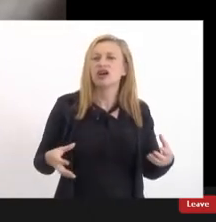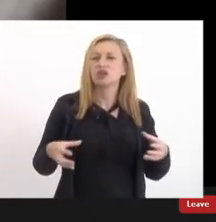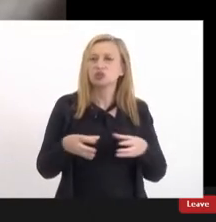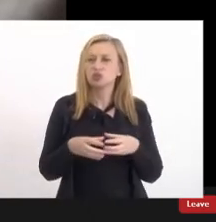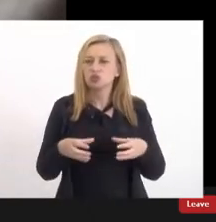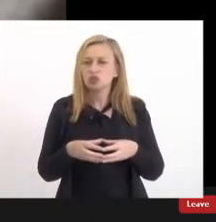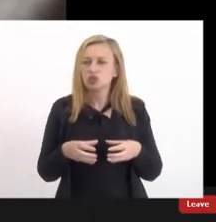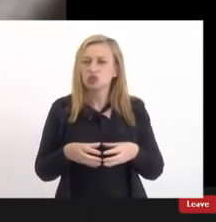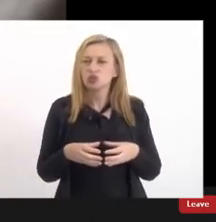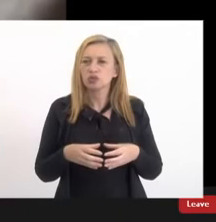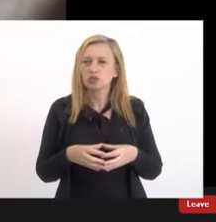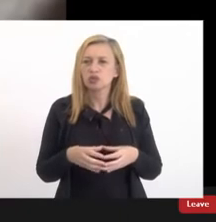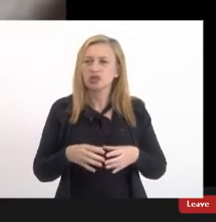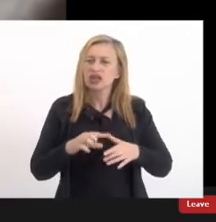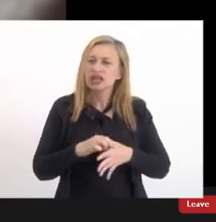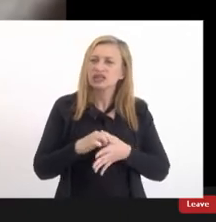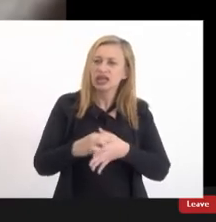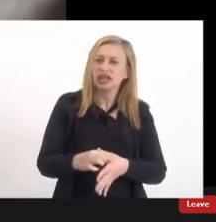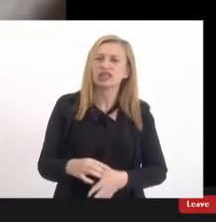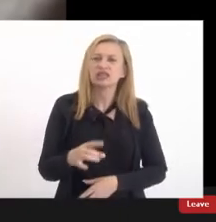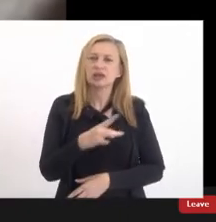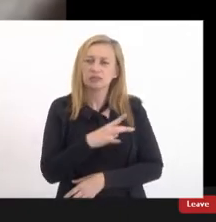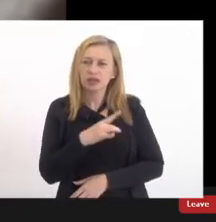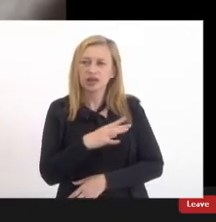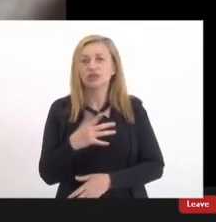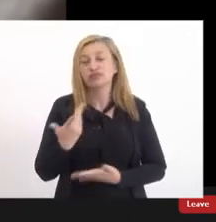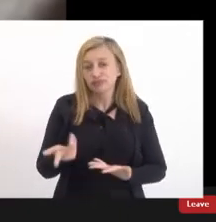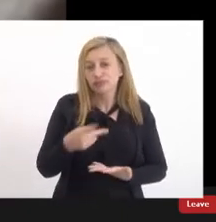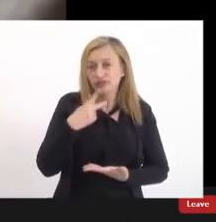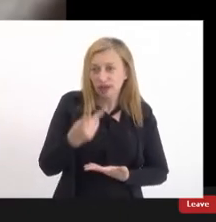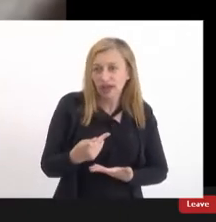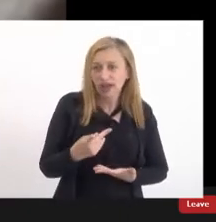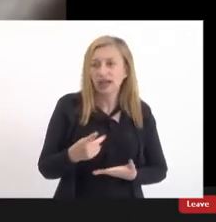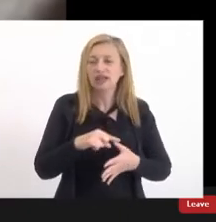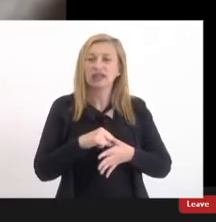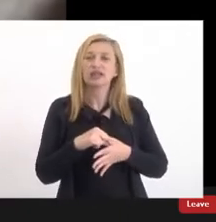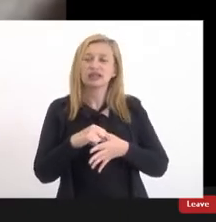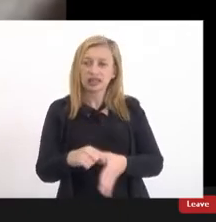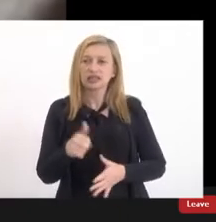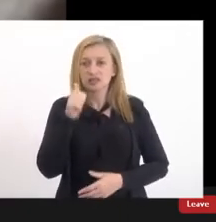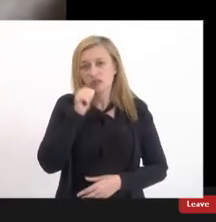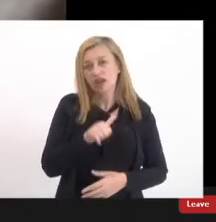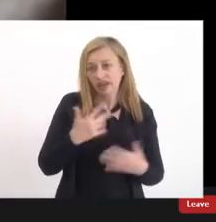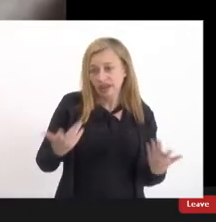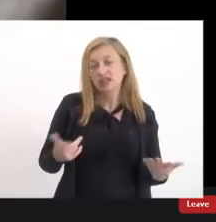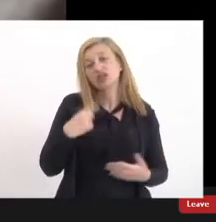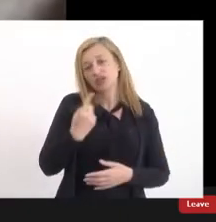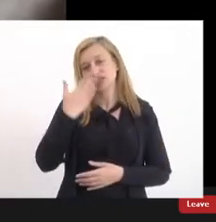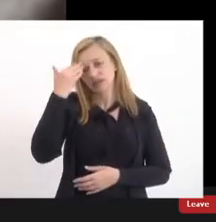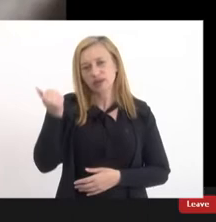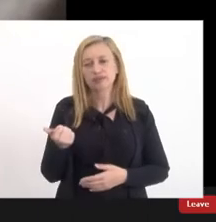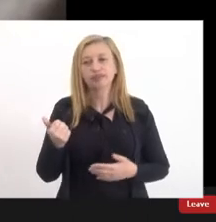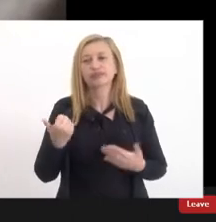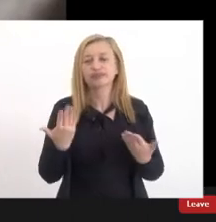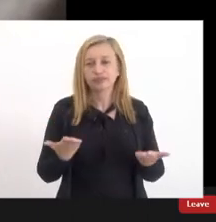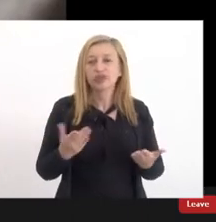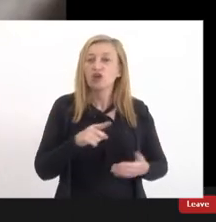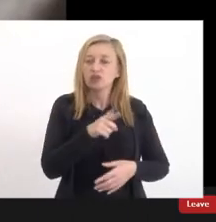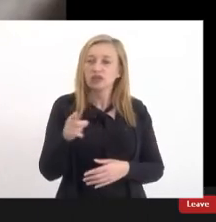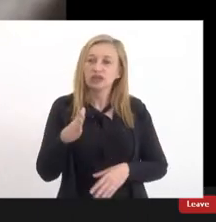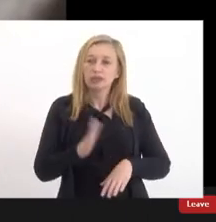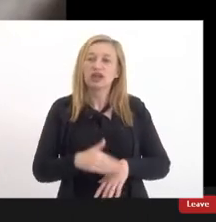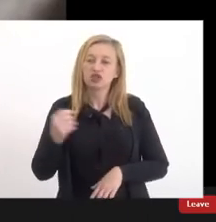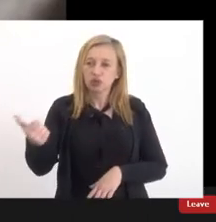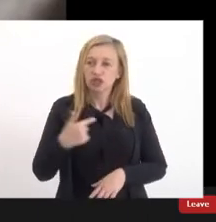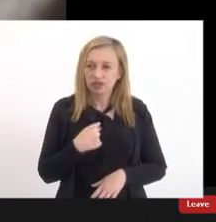onde lideranças tem medo de se colocar sobretudo lideranças mulheres e a gente sabe disso né vocês muito mais